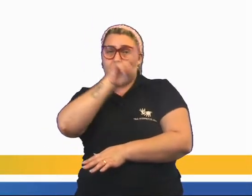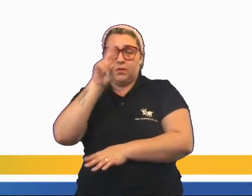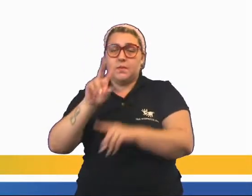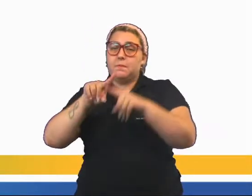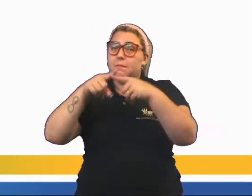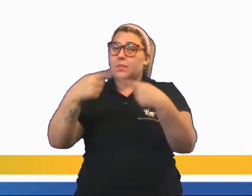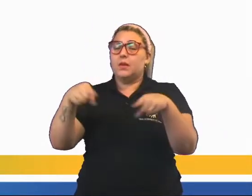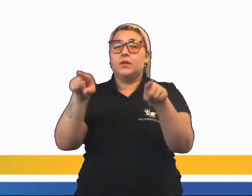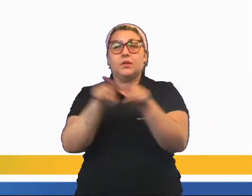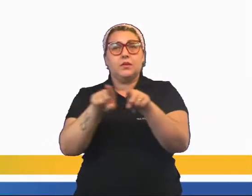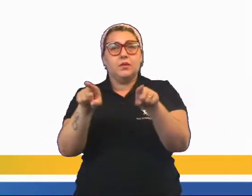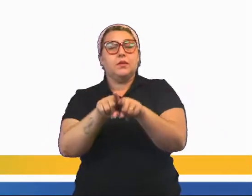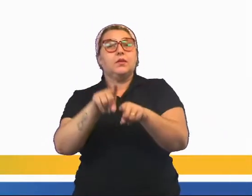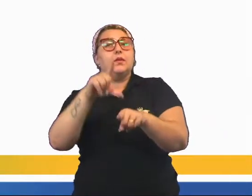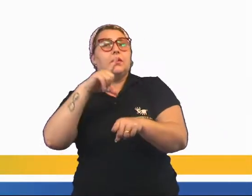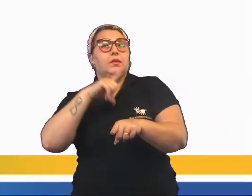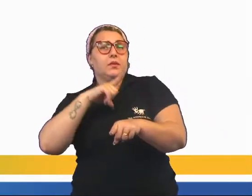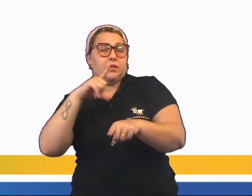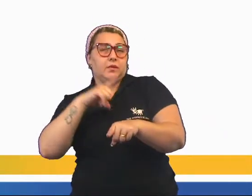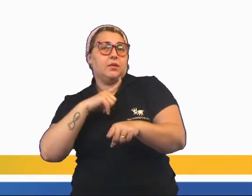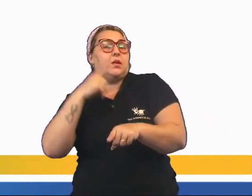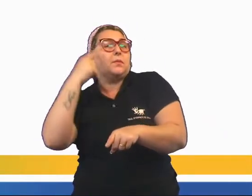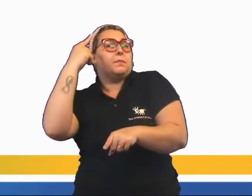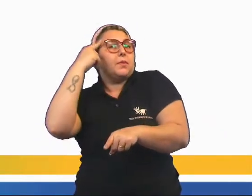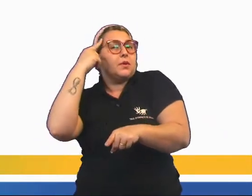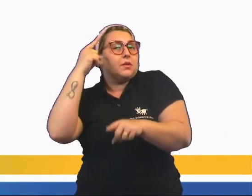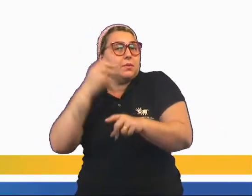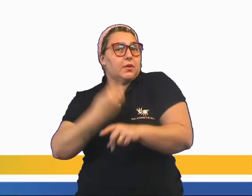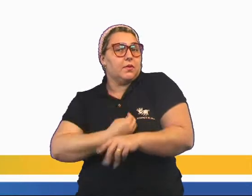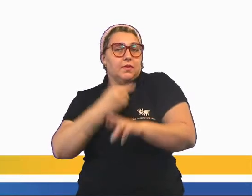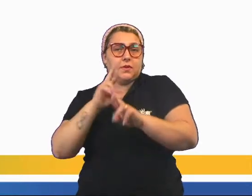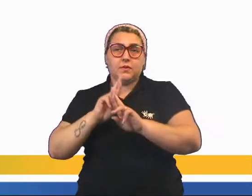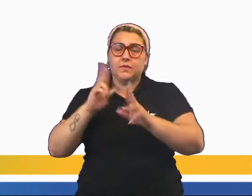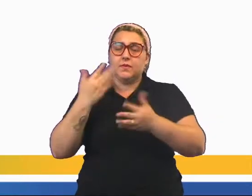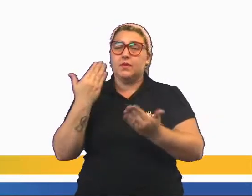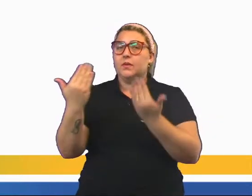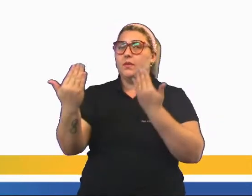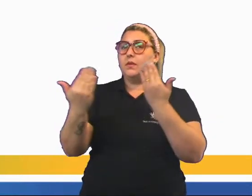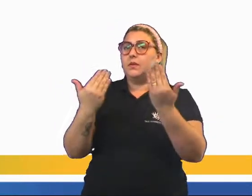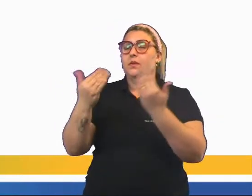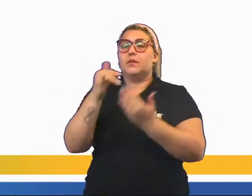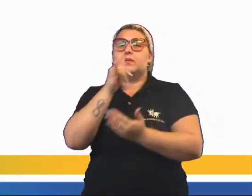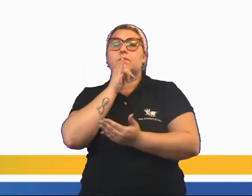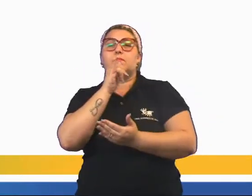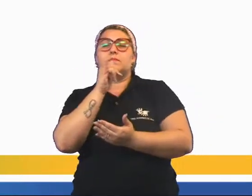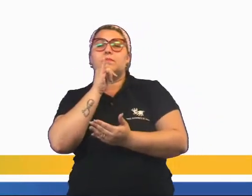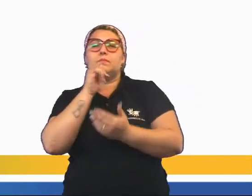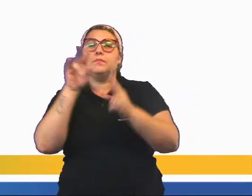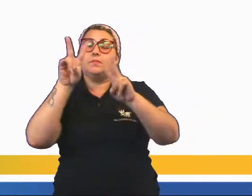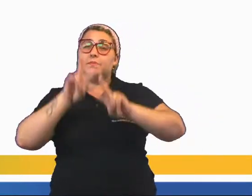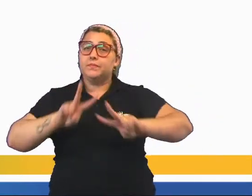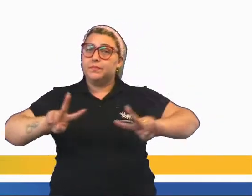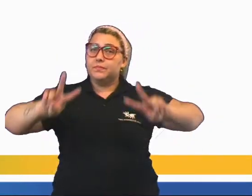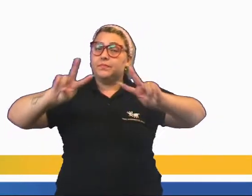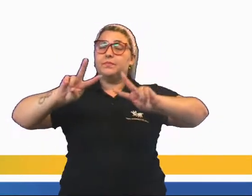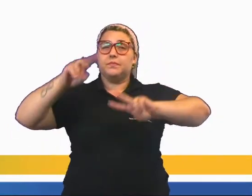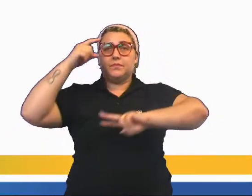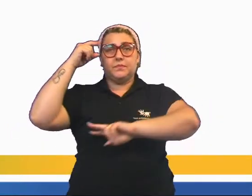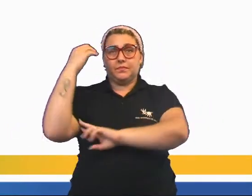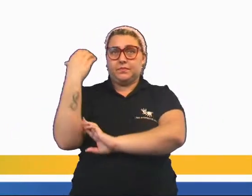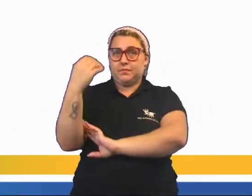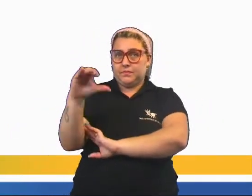mas também têm uma concepção de vida. Então, a gente vai fazer uma comparação, por exemplo, entre a visão da ciência,